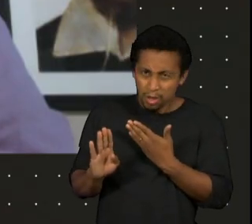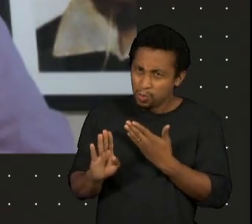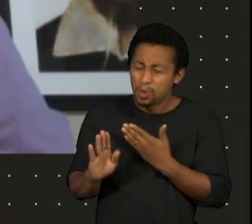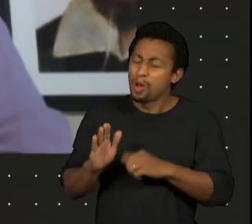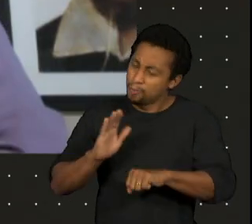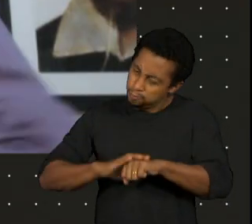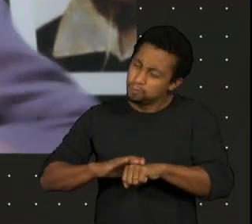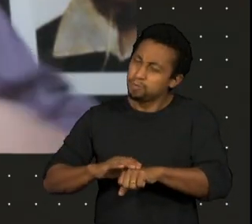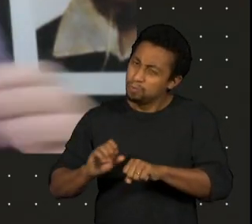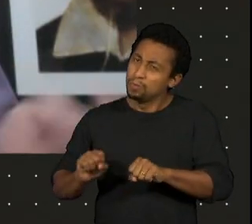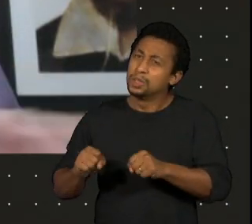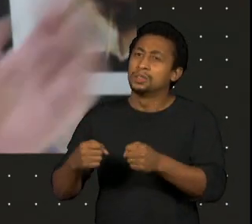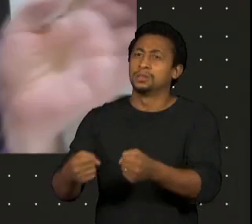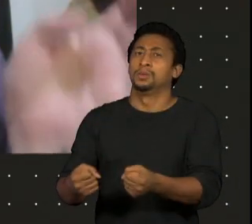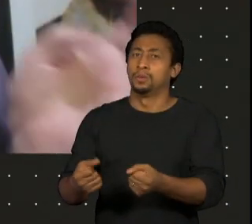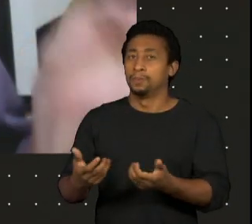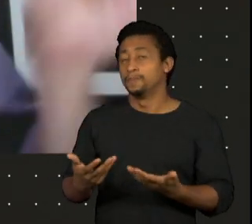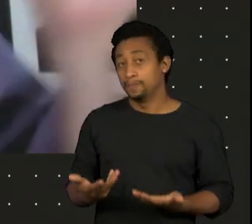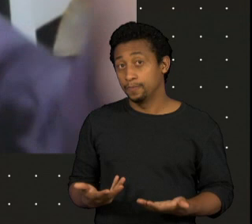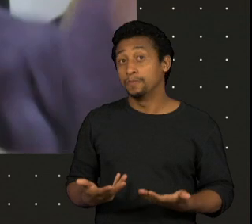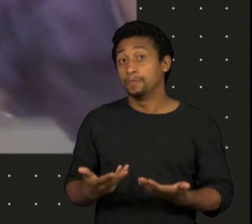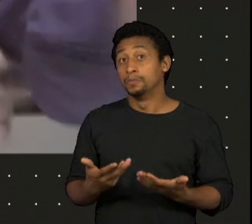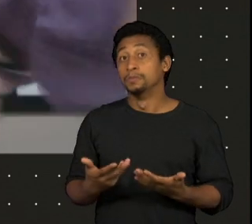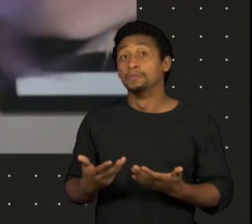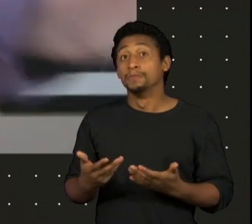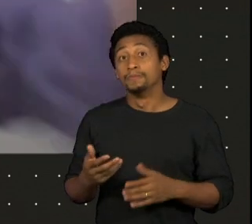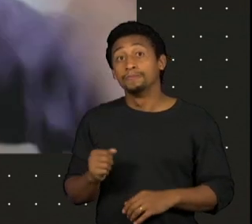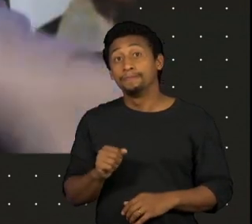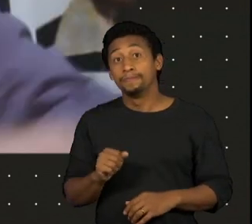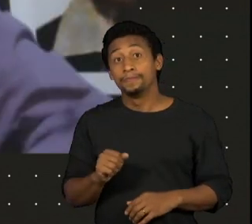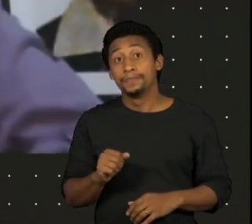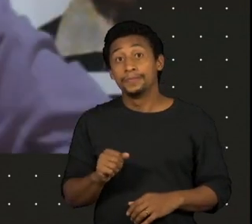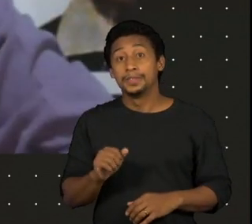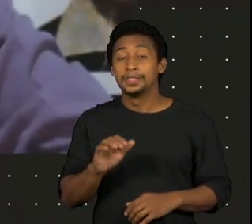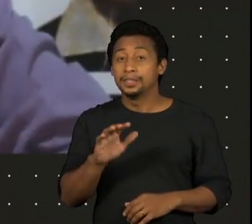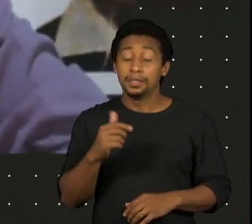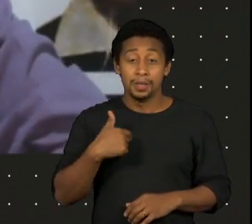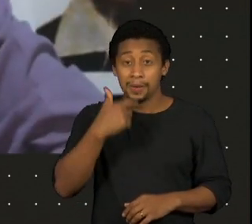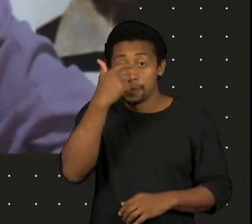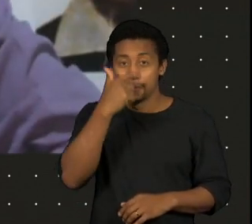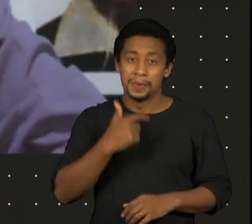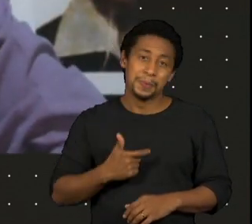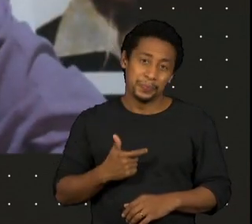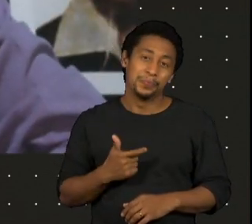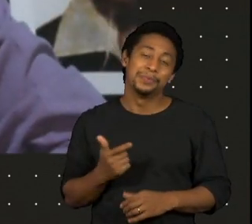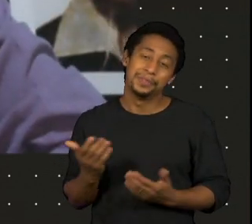Eu nunca, eu não fui, acabei o fato de, até por ser muito jovem, né?